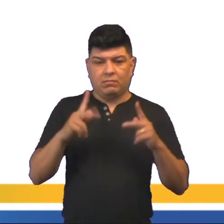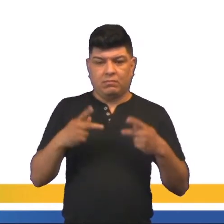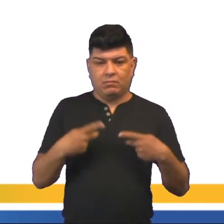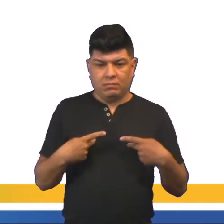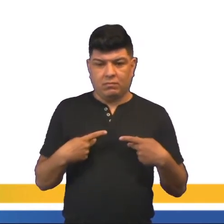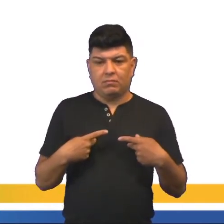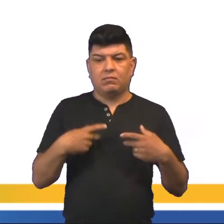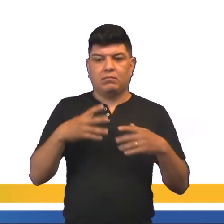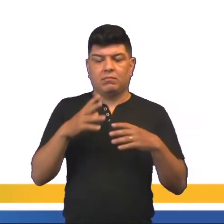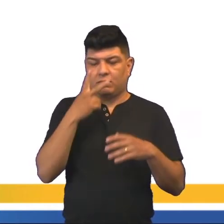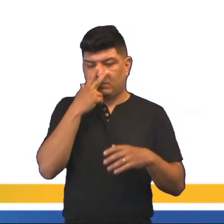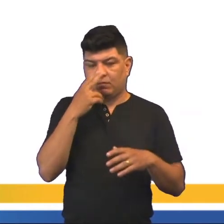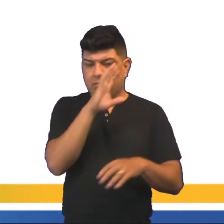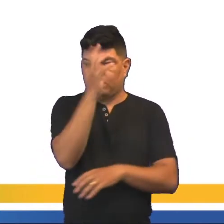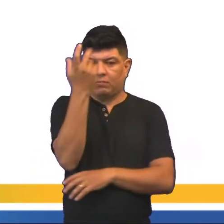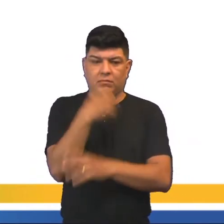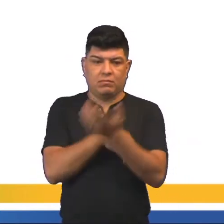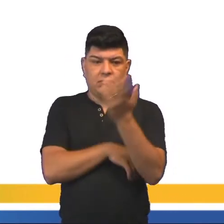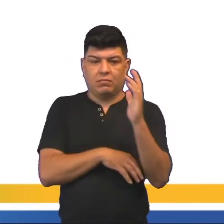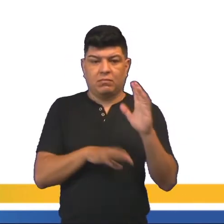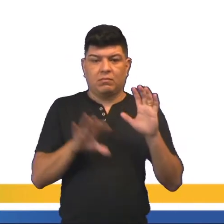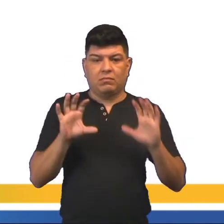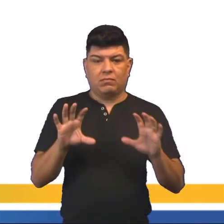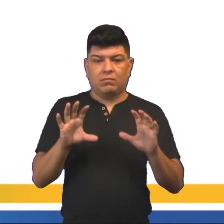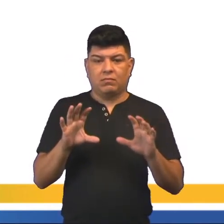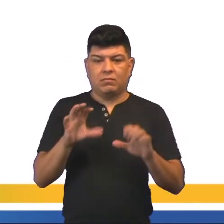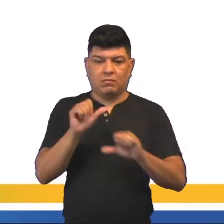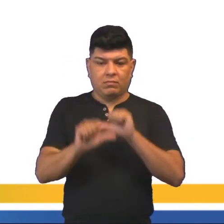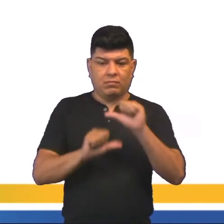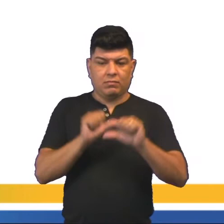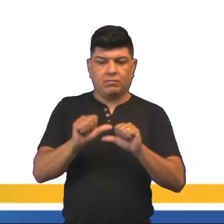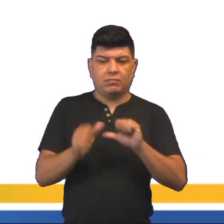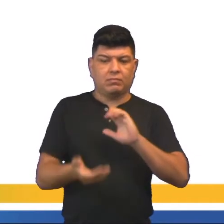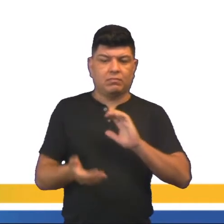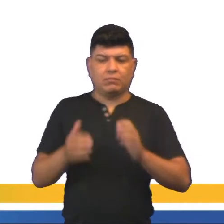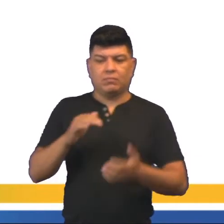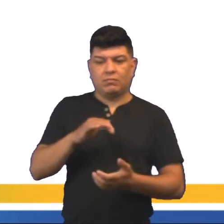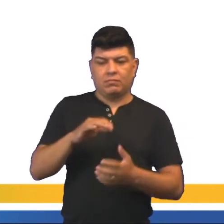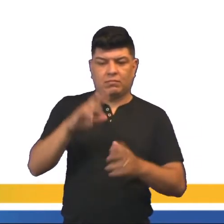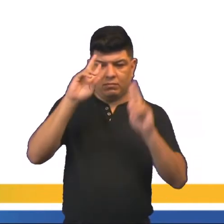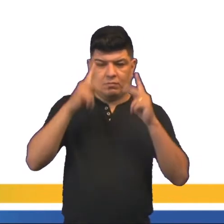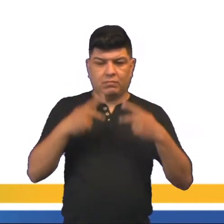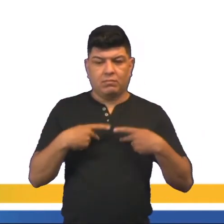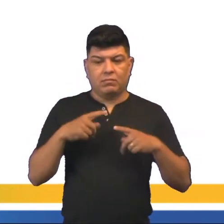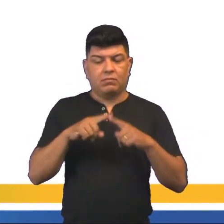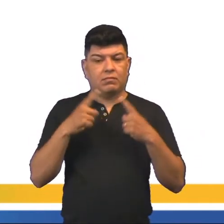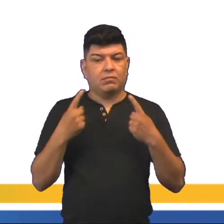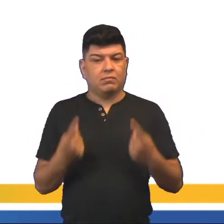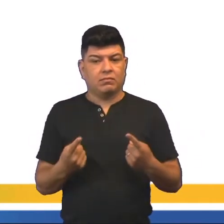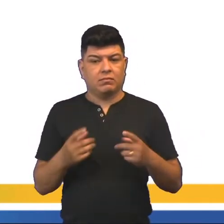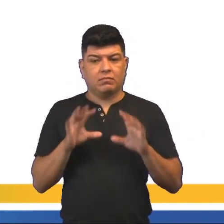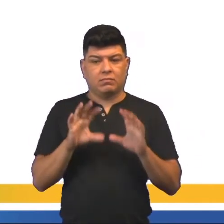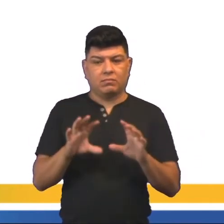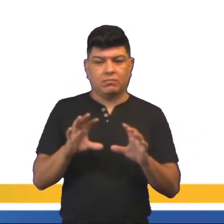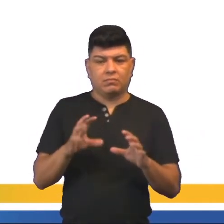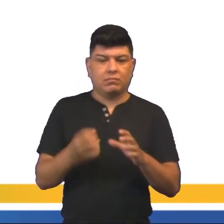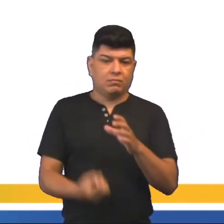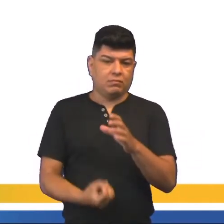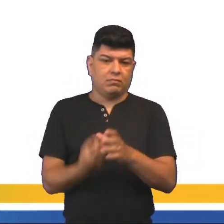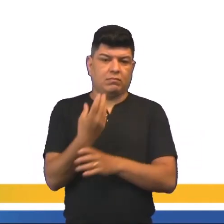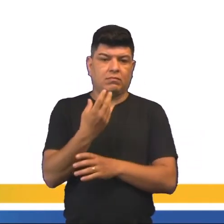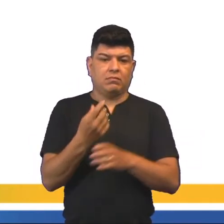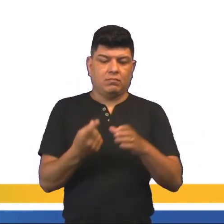confronta com as forças da natureza, ele as modifica e transforma em si mesma. Porém, no modo de produção